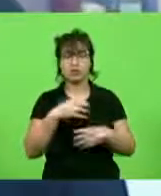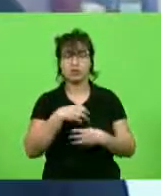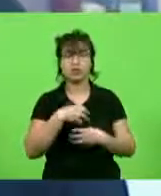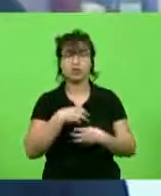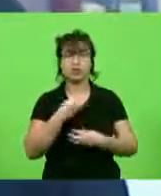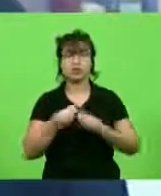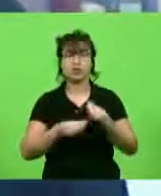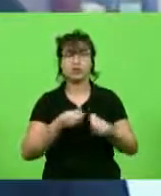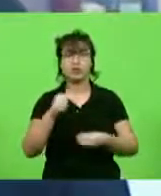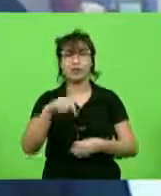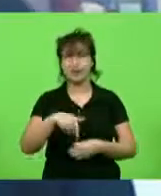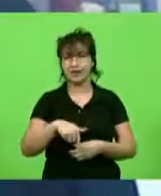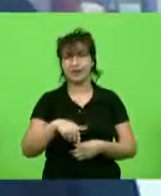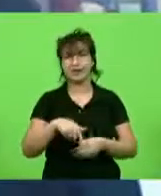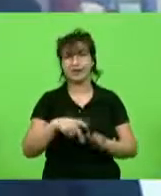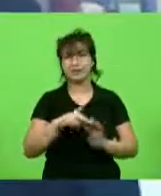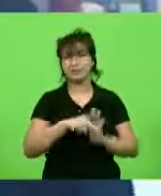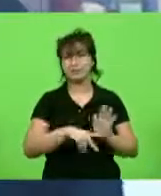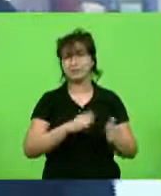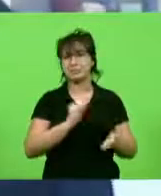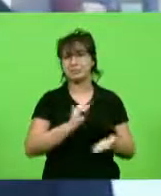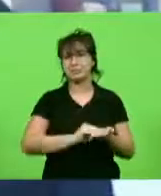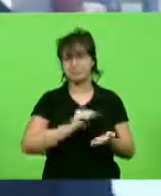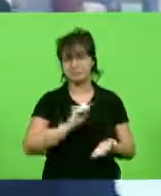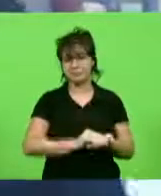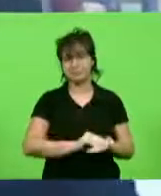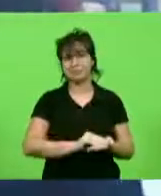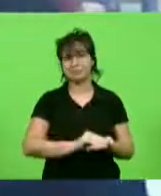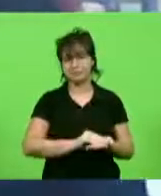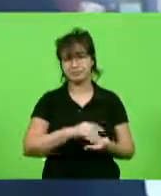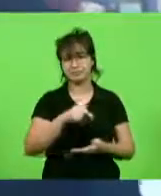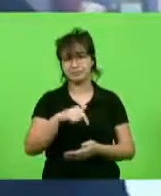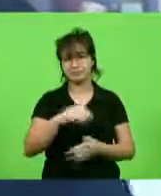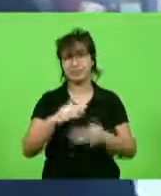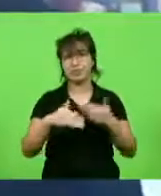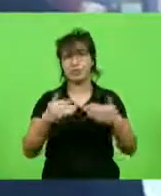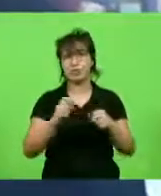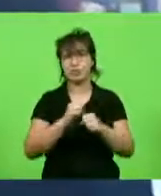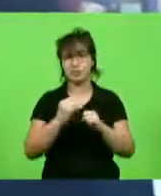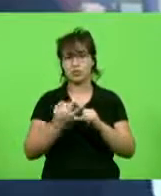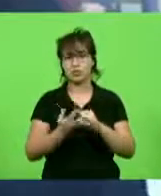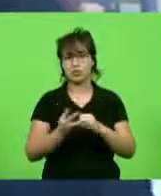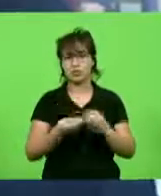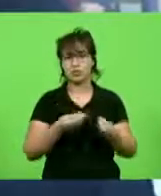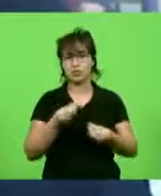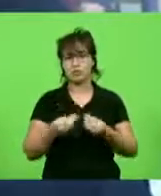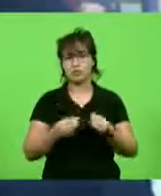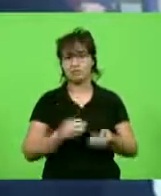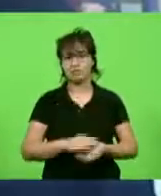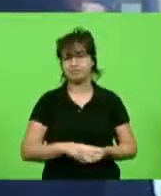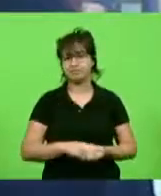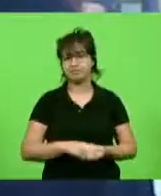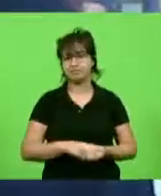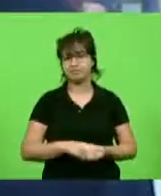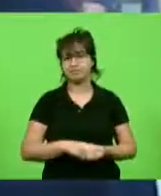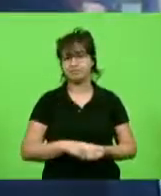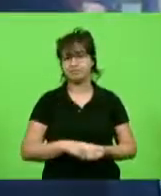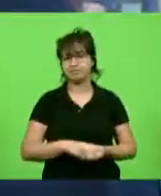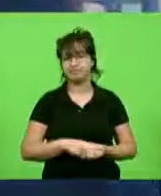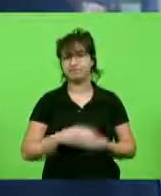protocolo público de atendimento pós-covid. nós apresentamos um pedido de informação à